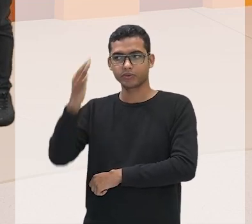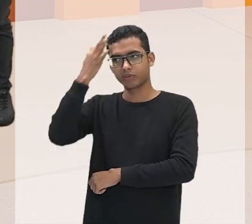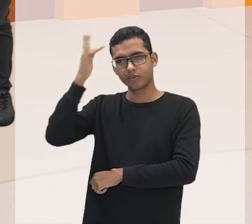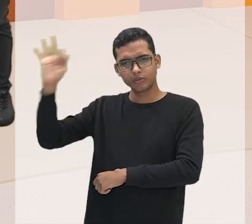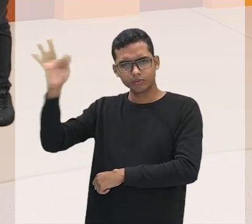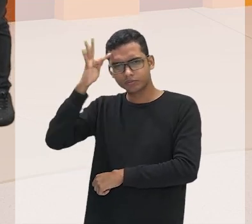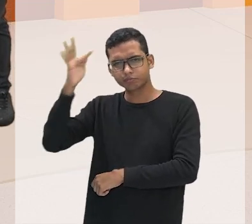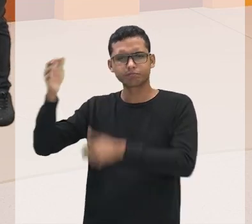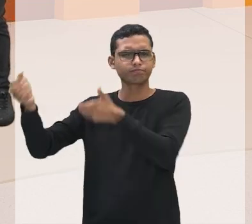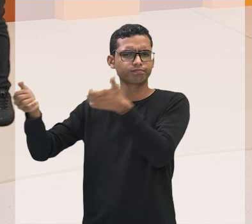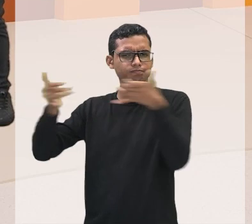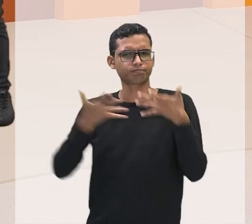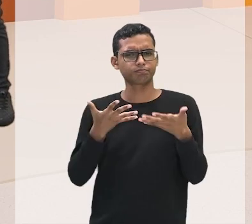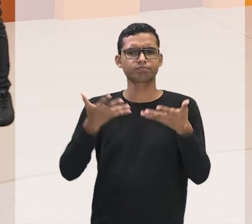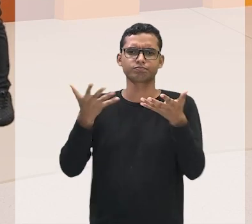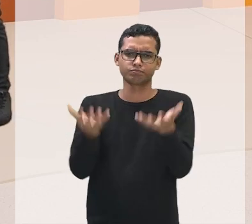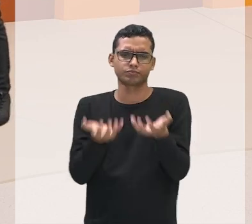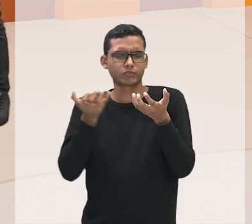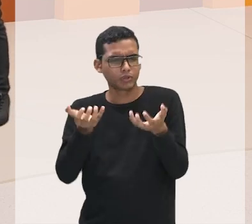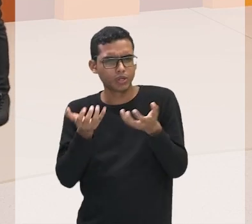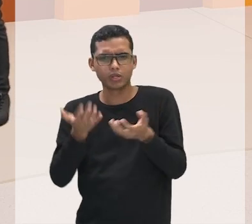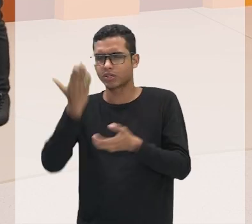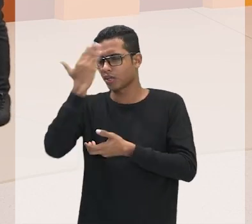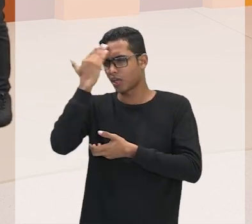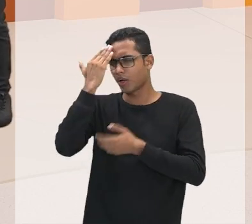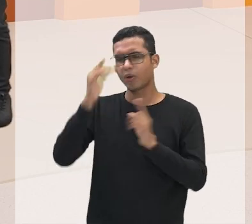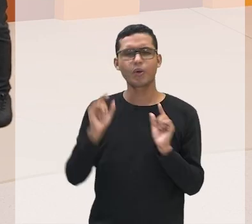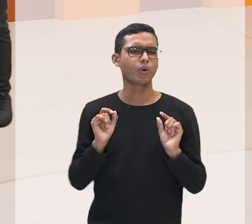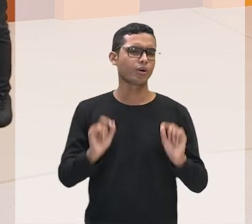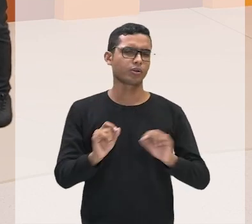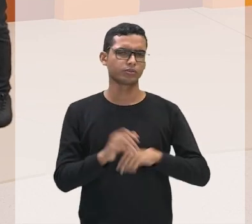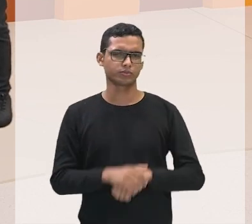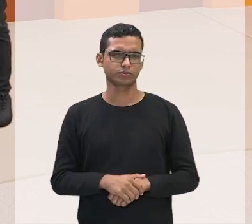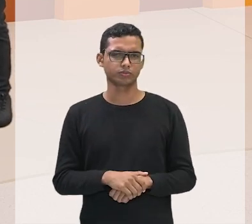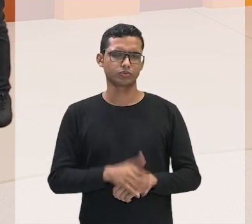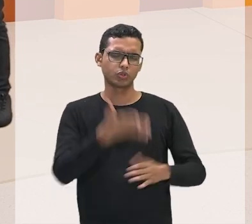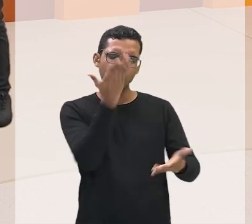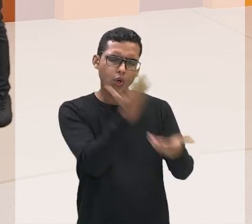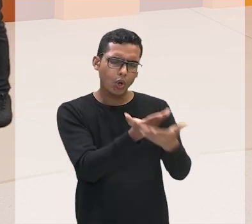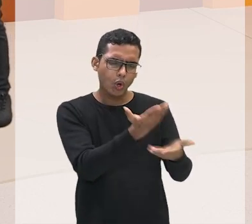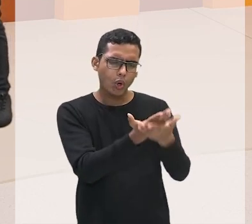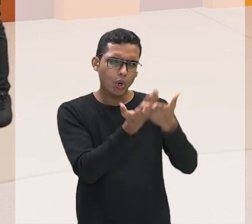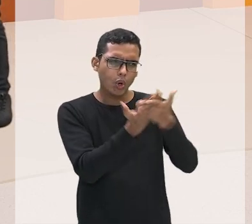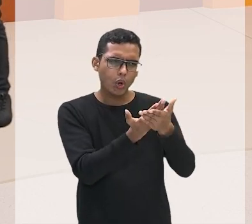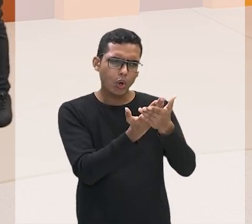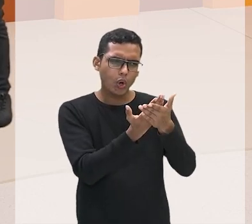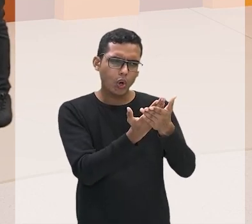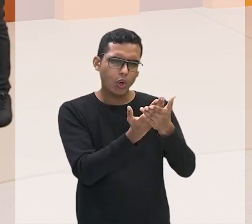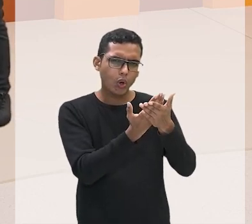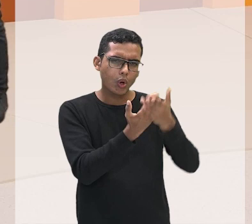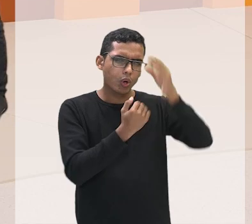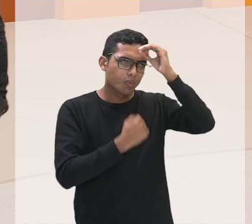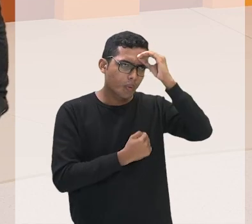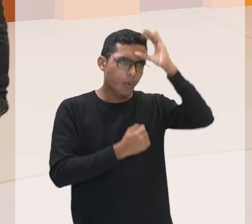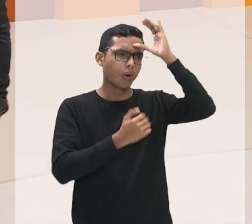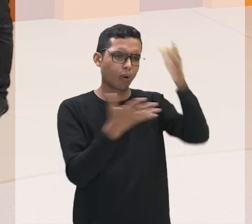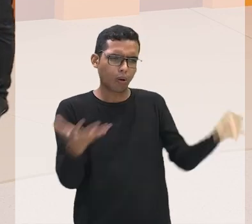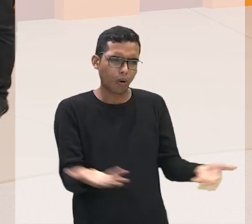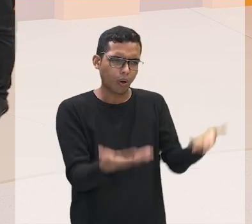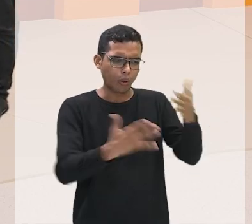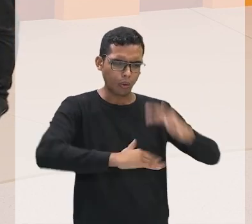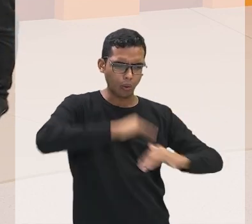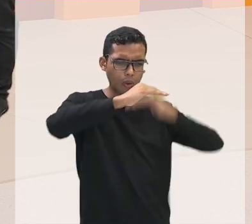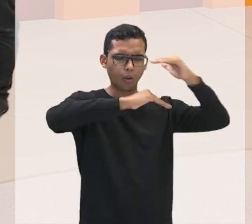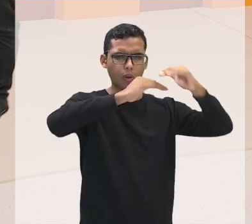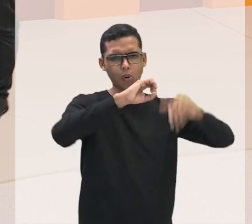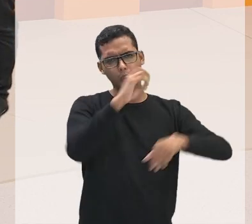Rosângelo, professor bem bacana aí de vocês, saber se essa questão do estudo, do conhecimento, ela promove ou não promove evolução da